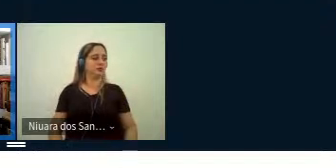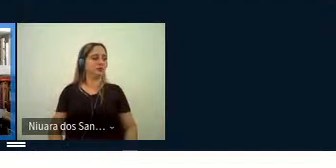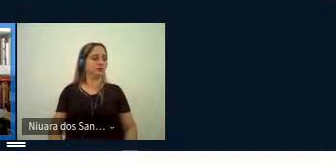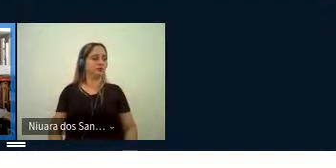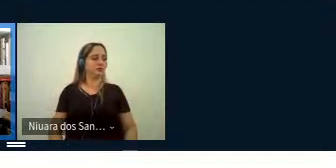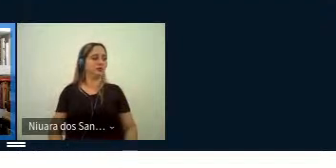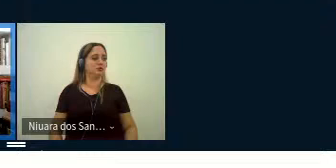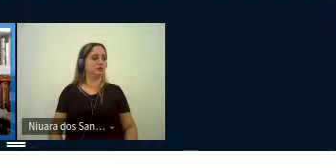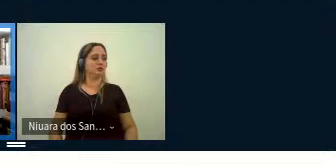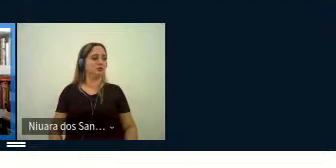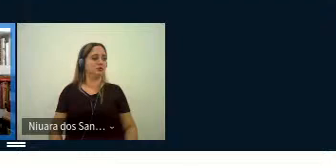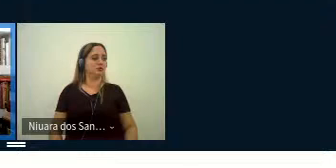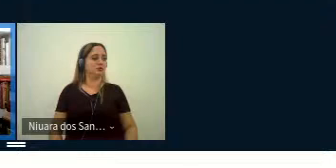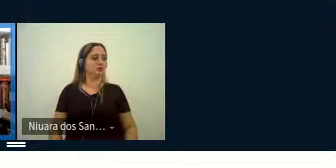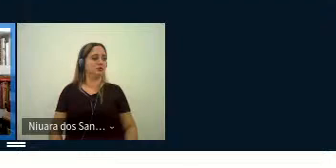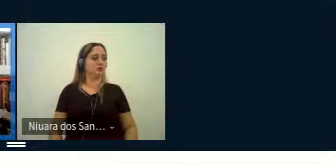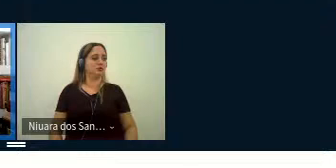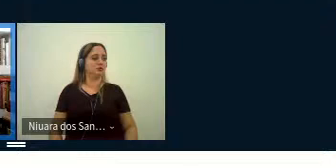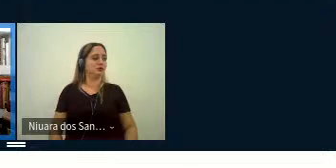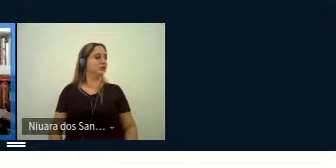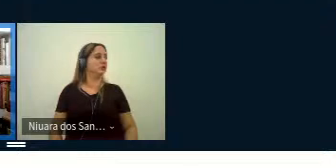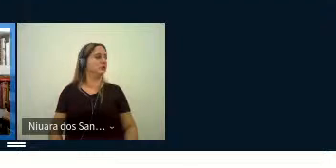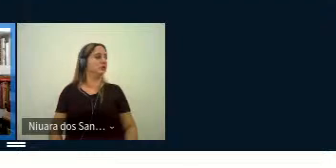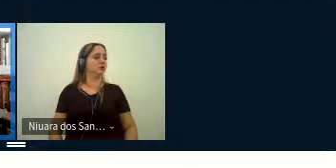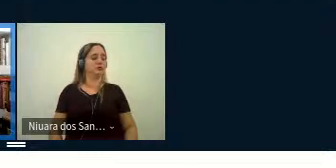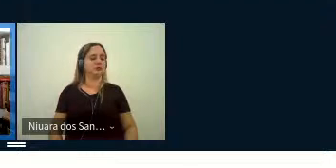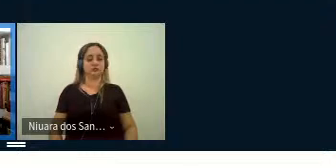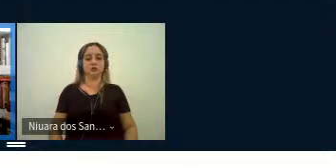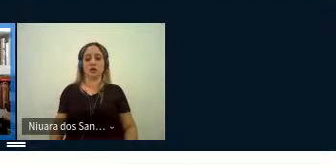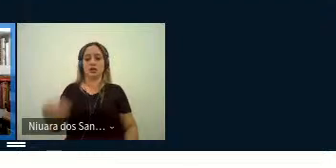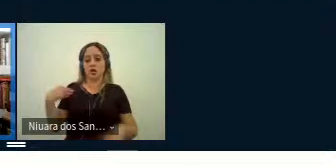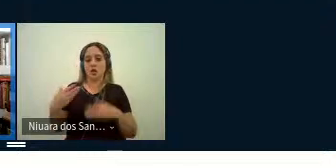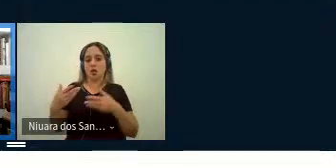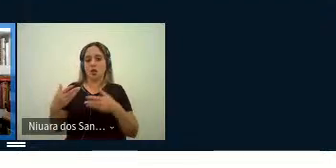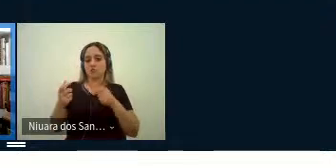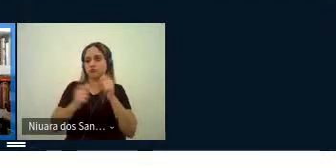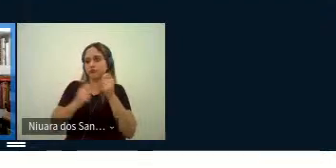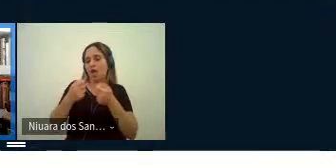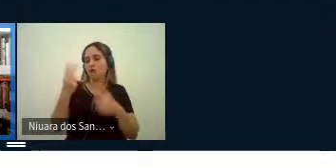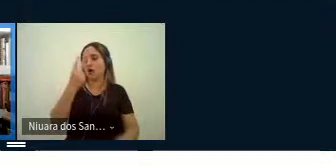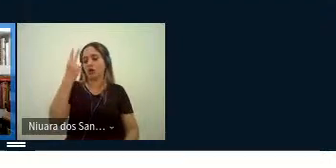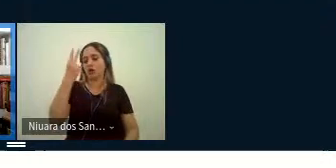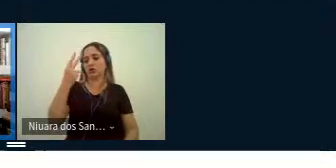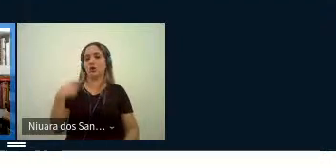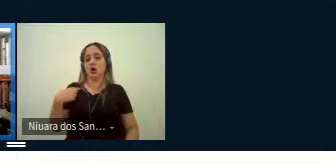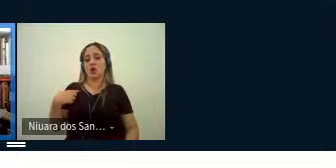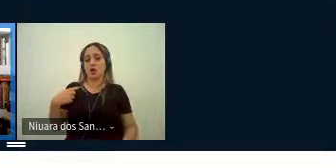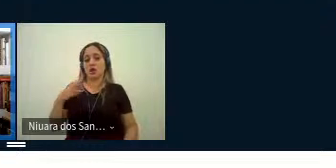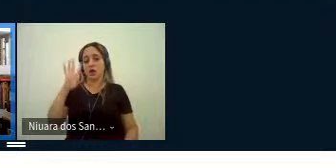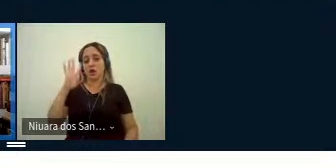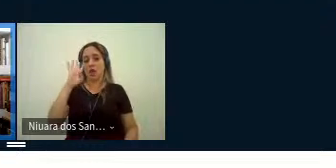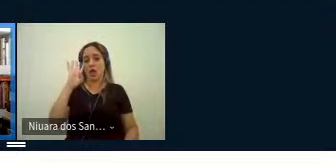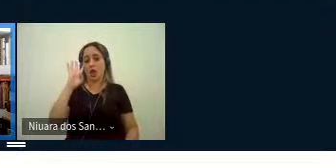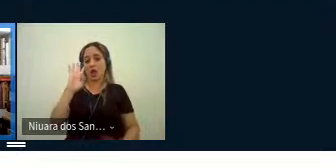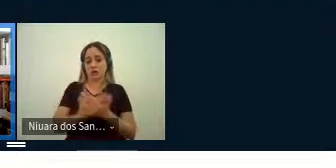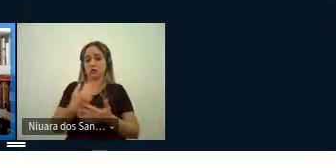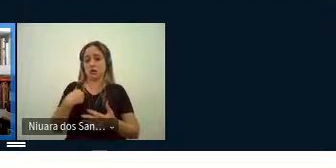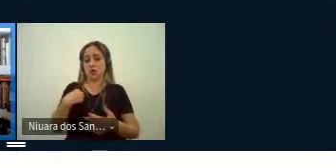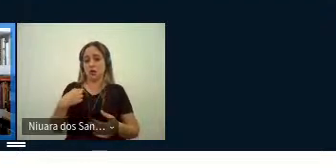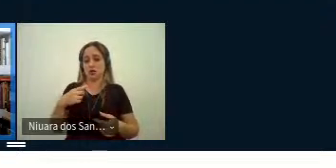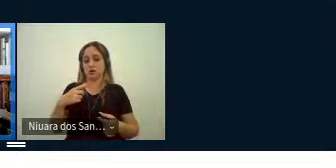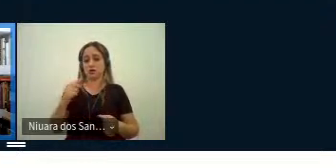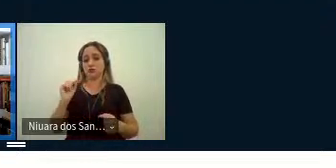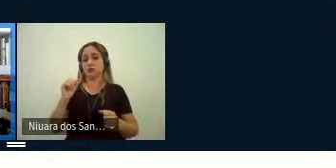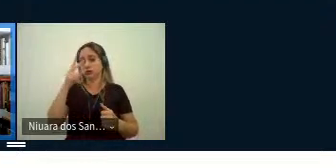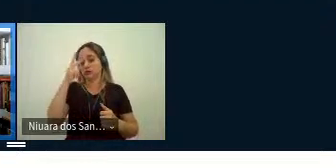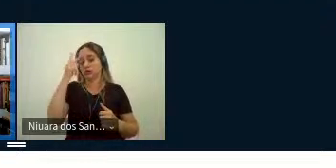dos discursos como esses que medem o valor né e a credibilidade da tarefa tradutória com base nesse